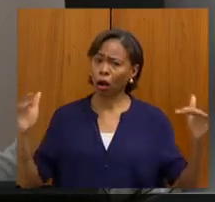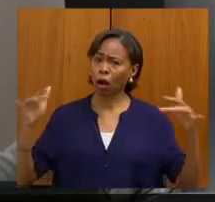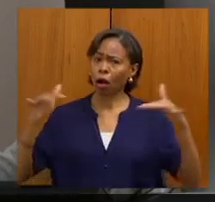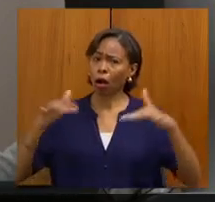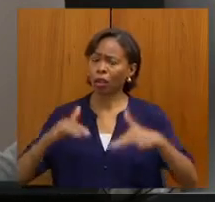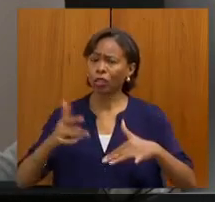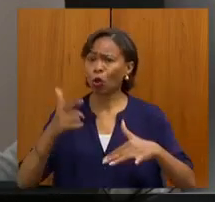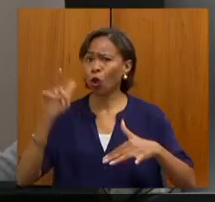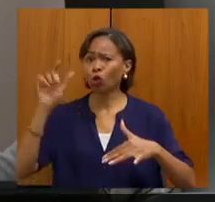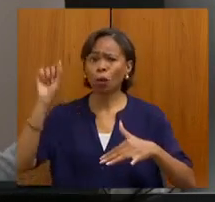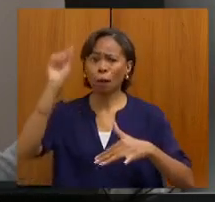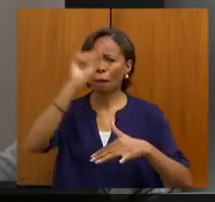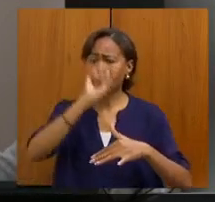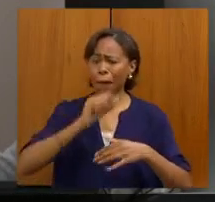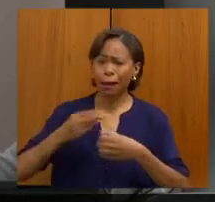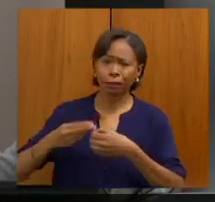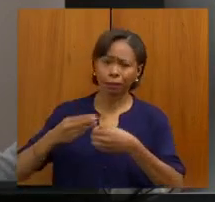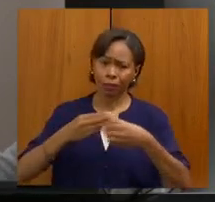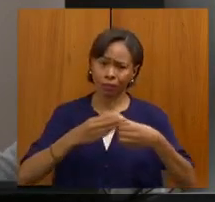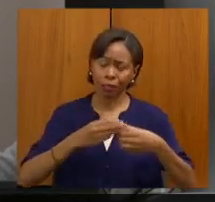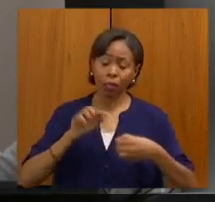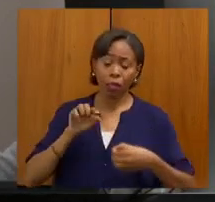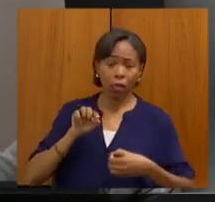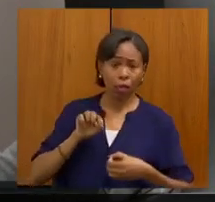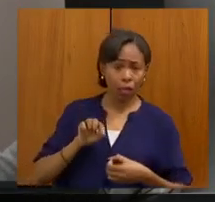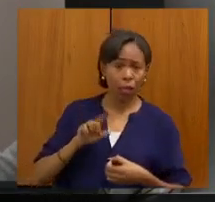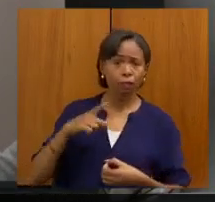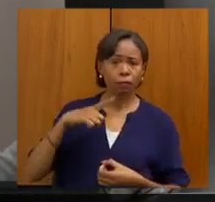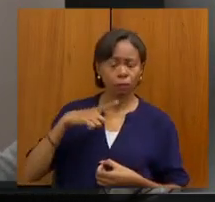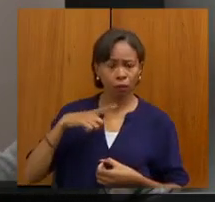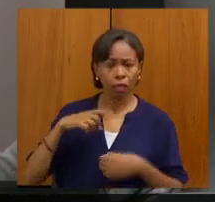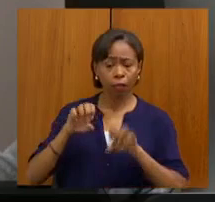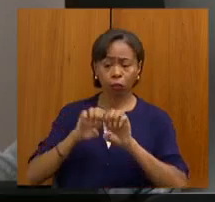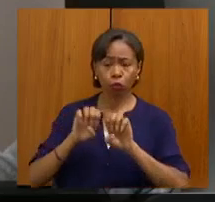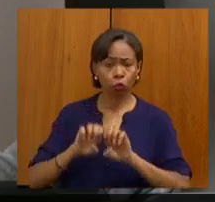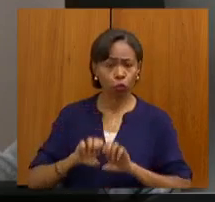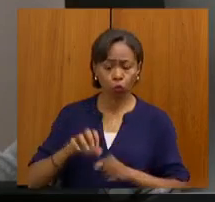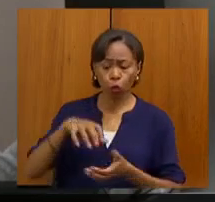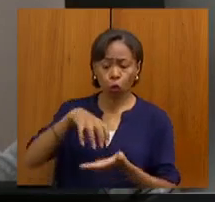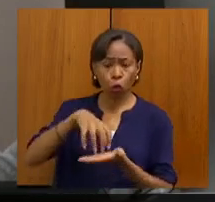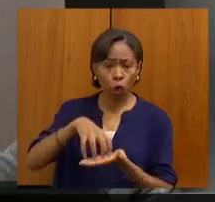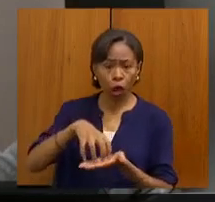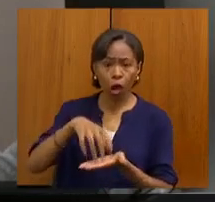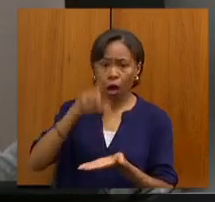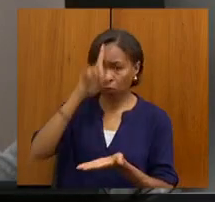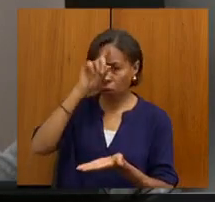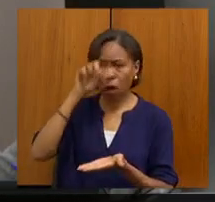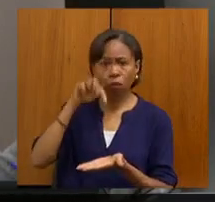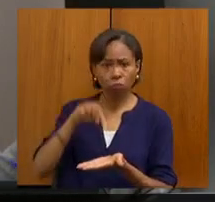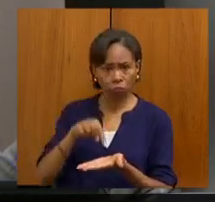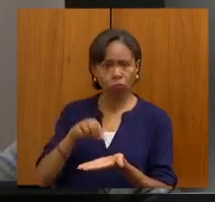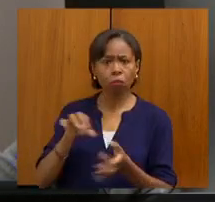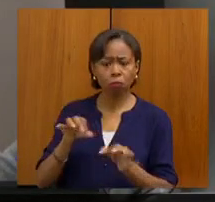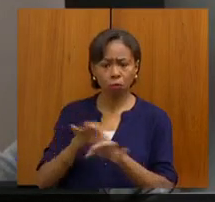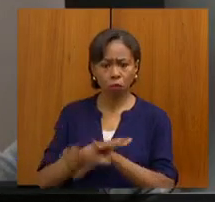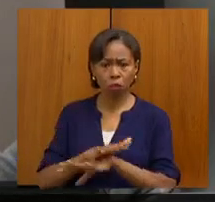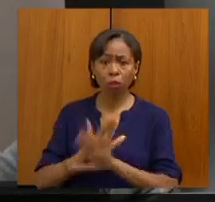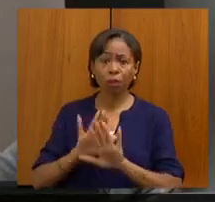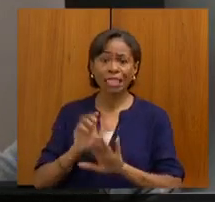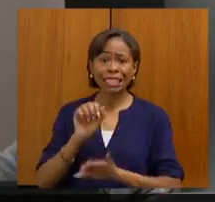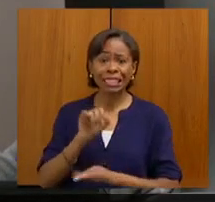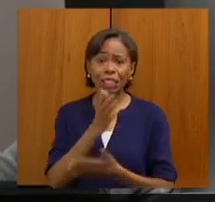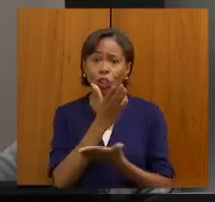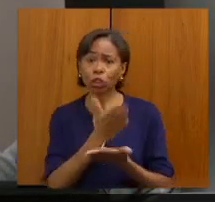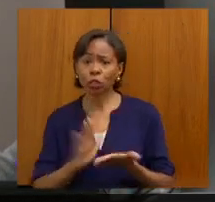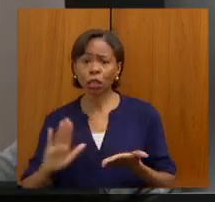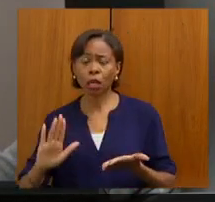montada. E essa estrutura, se ela for agora fechada, vai deixar de salvar vidas, porque Campo